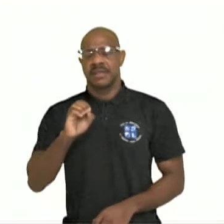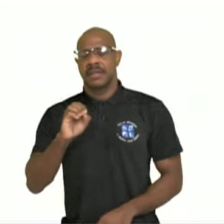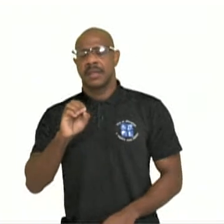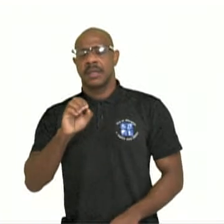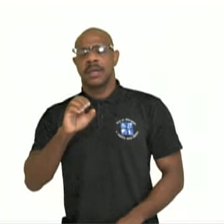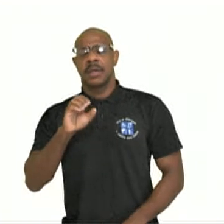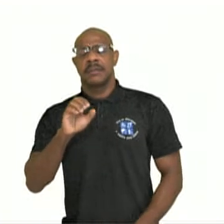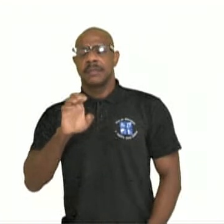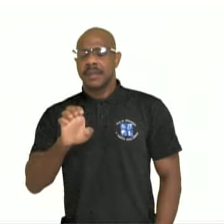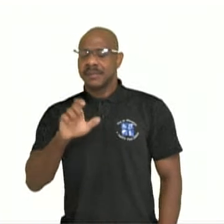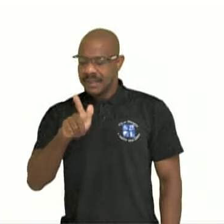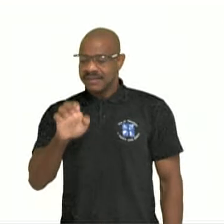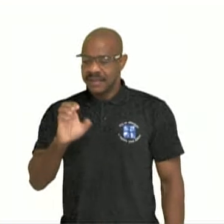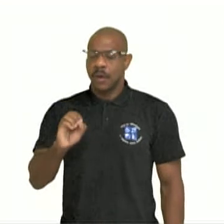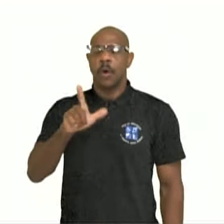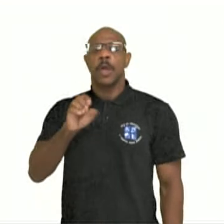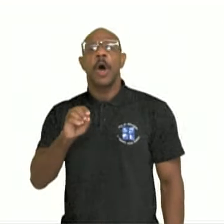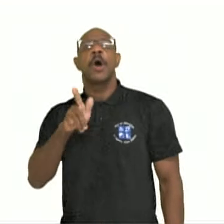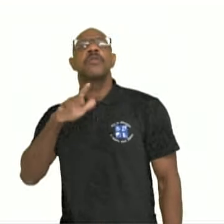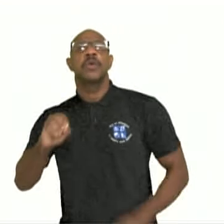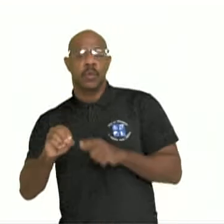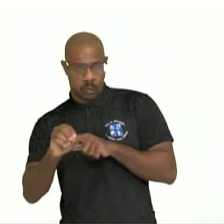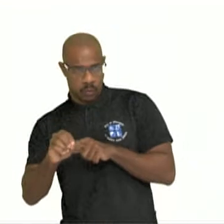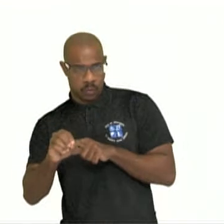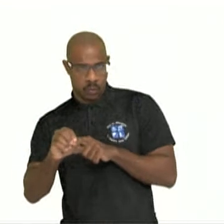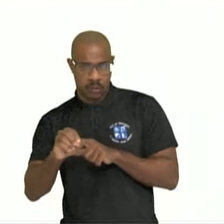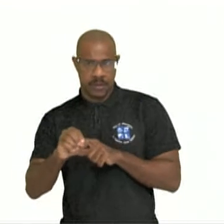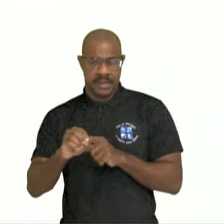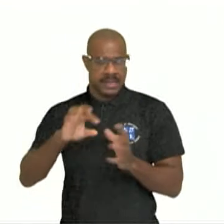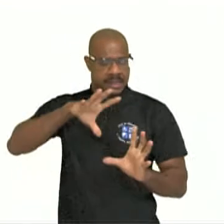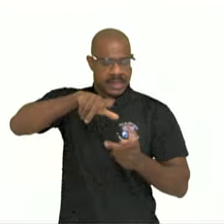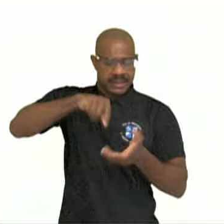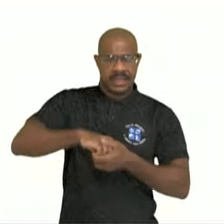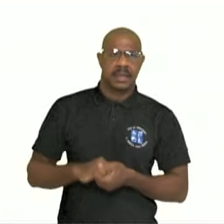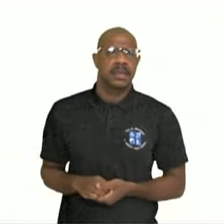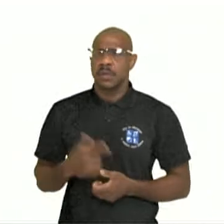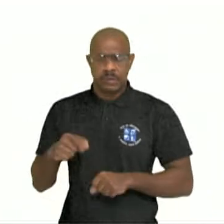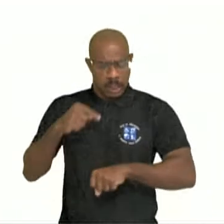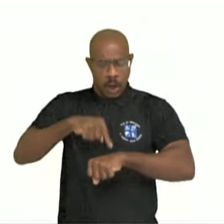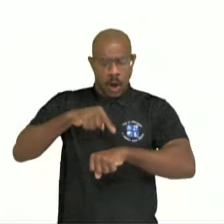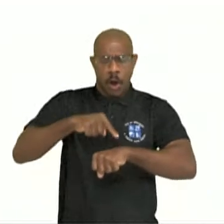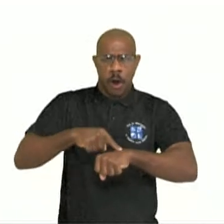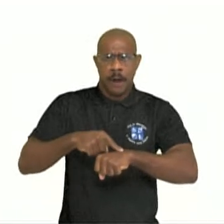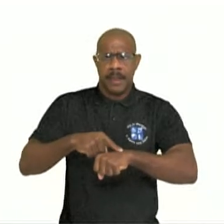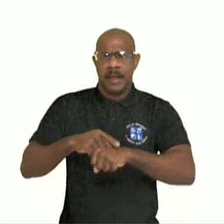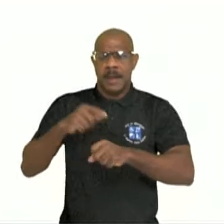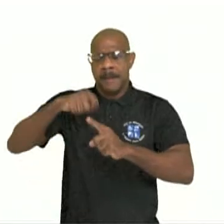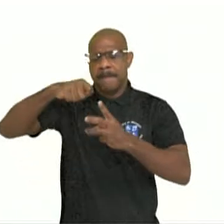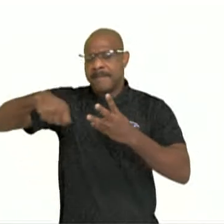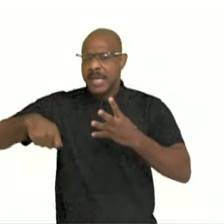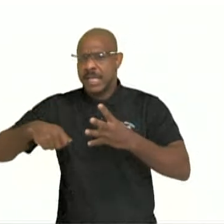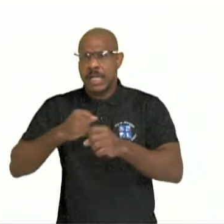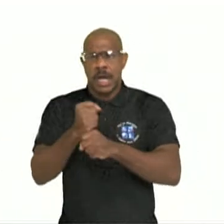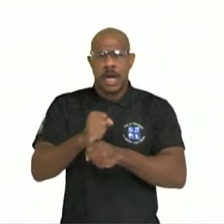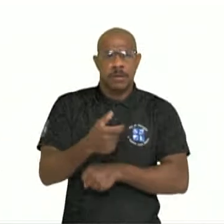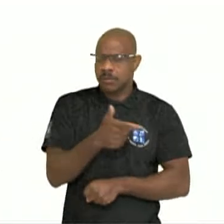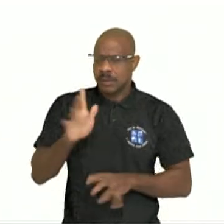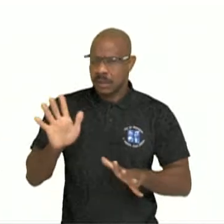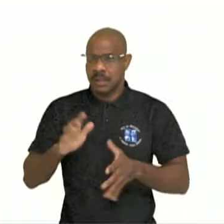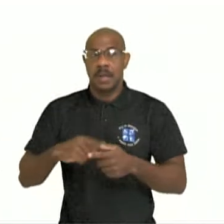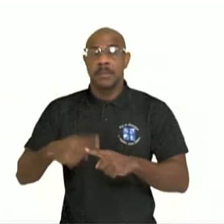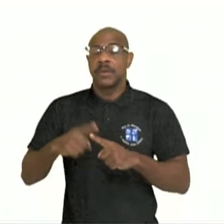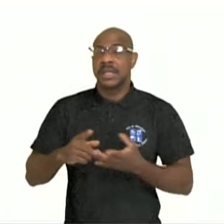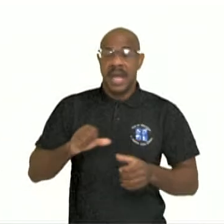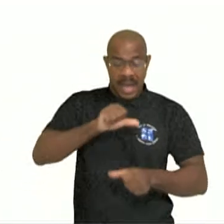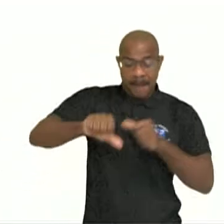habituados do relógio, por exemplo, de dias, de meses ou de anos? Porque as mudanças no planeta são muito mais